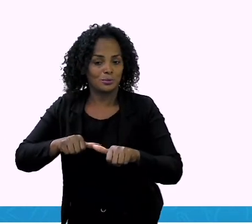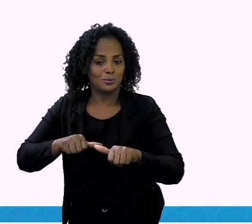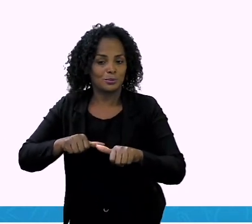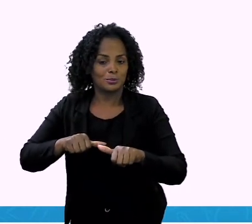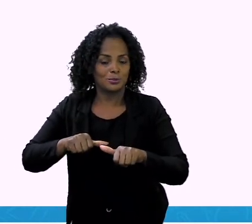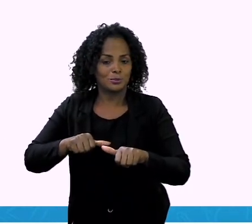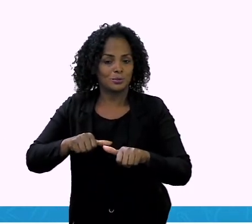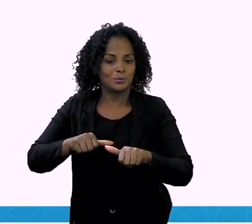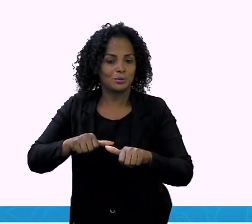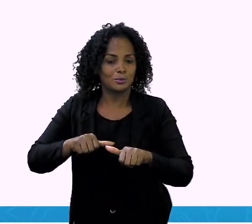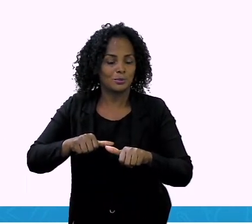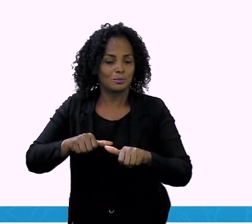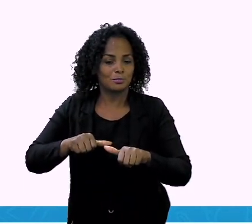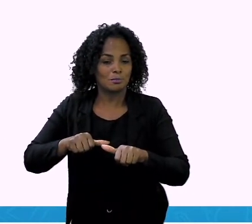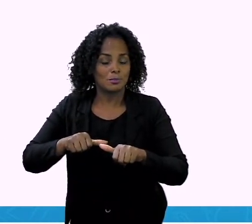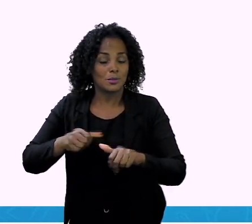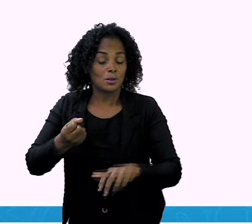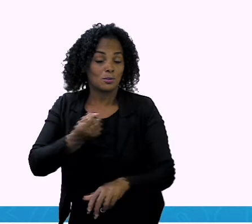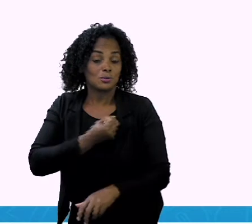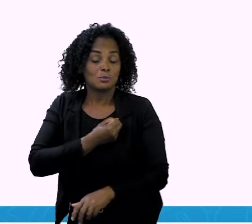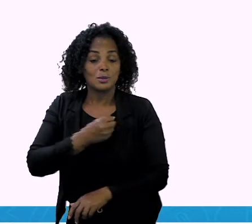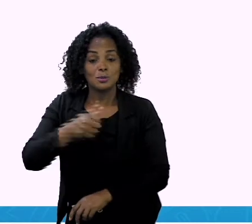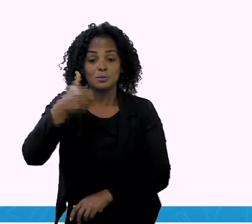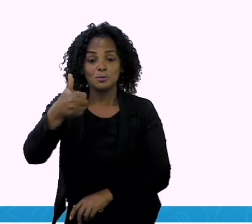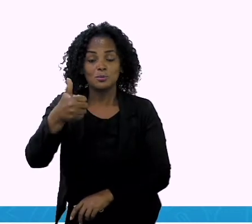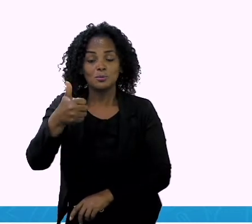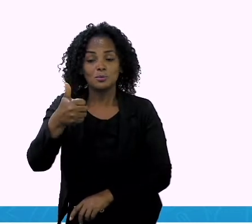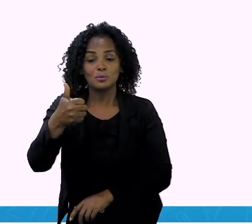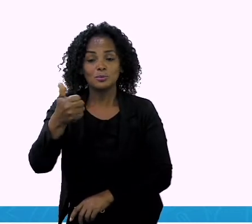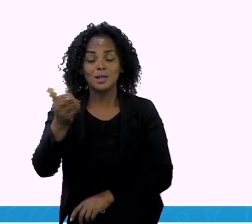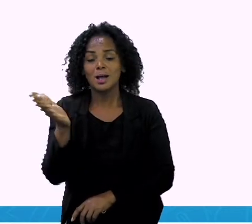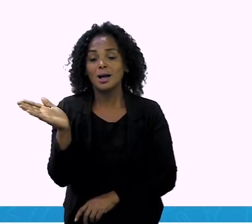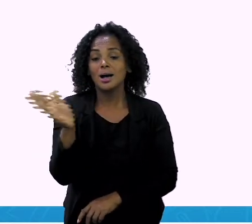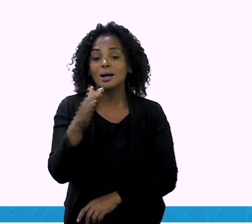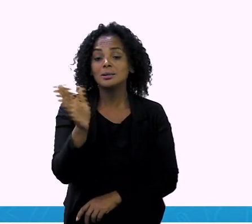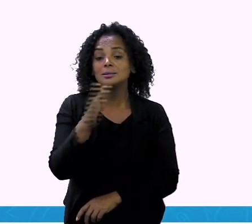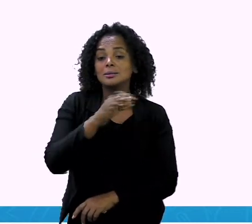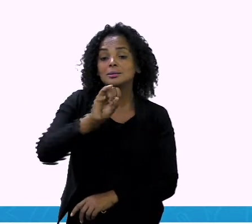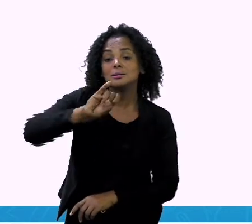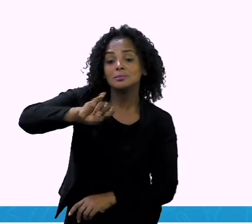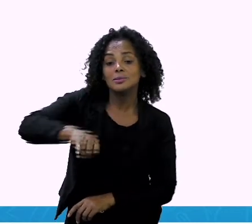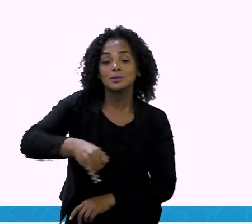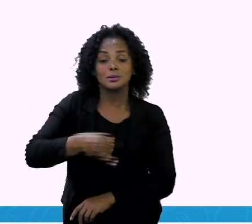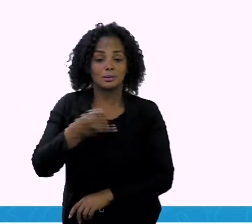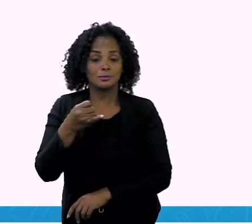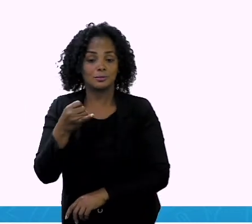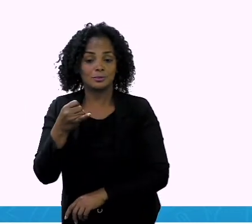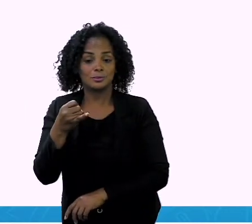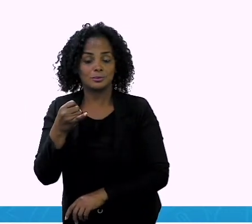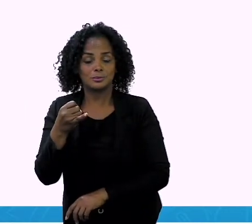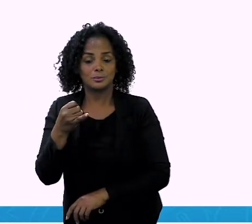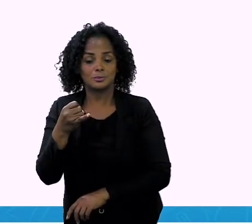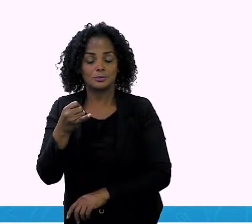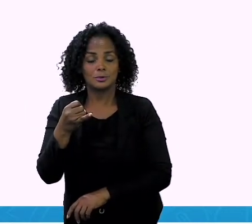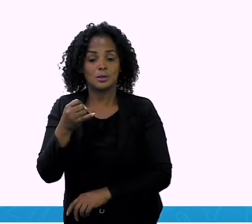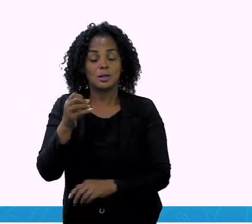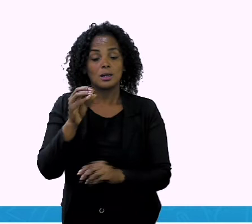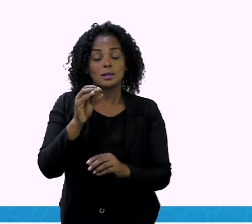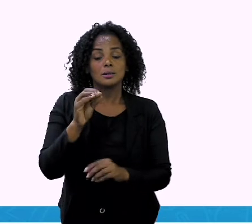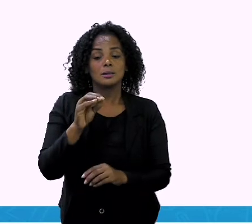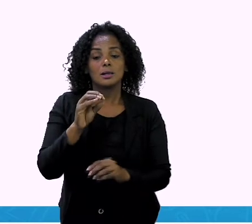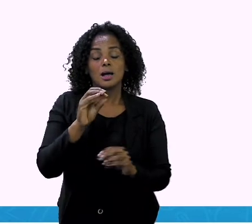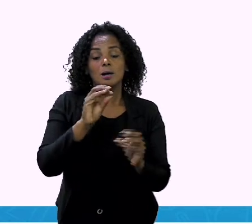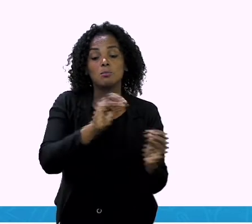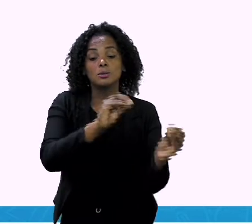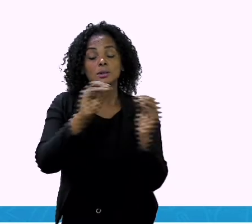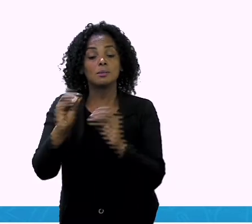antes da vírgula. Olha aqui, antes. Então, agora nós já saímos do centavo e viemos